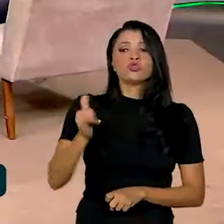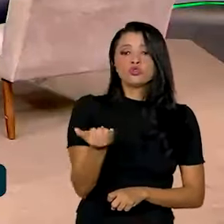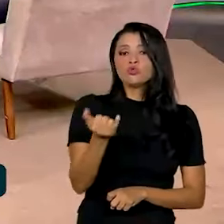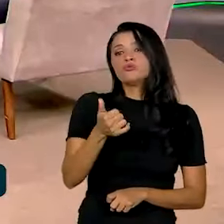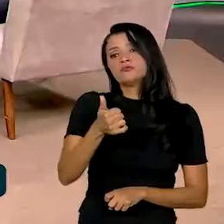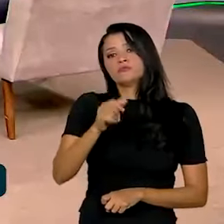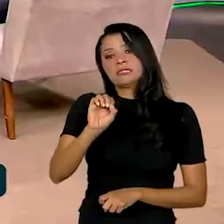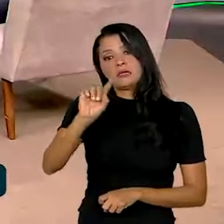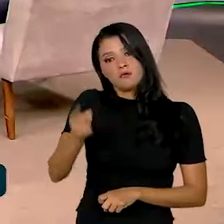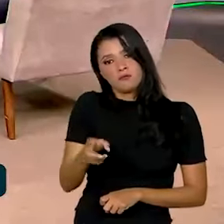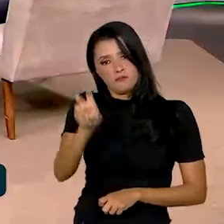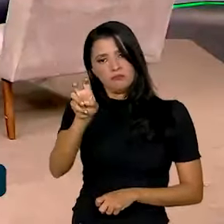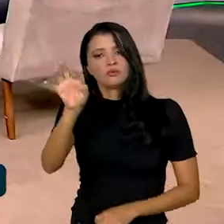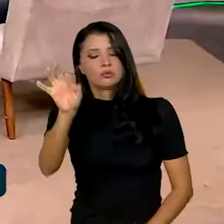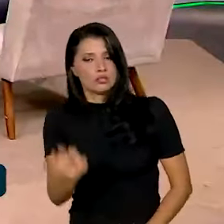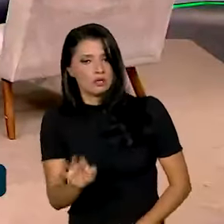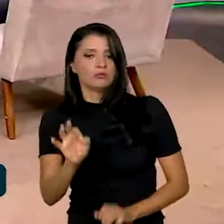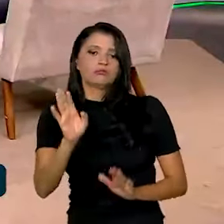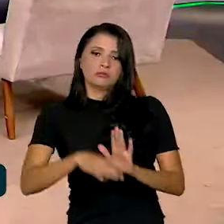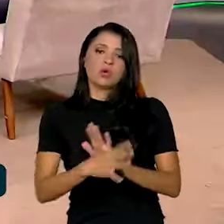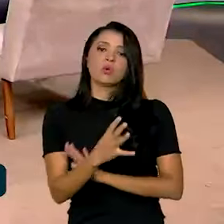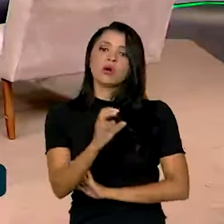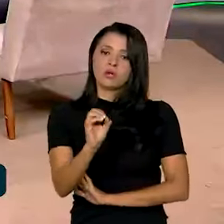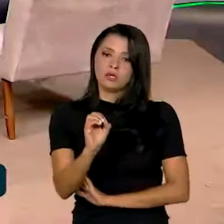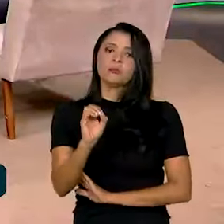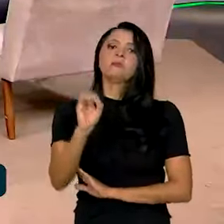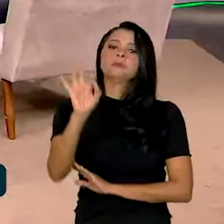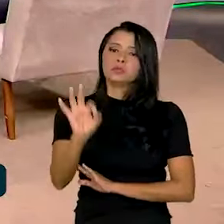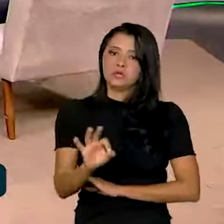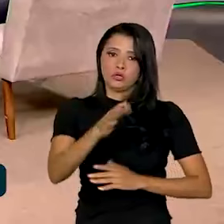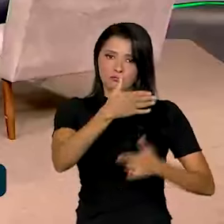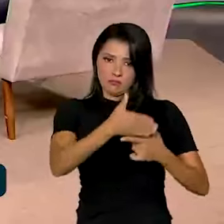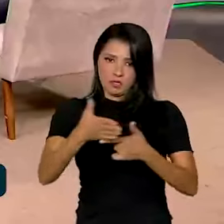um abatimento de 40% na prestação.